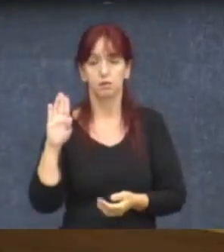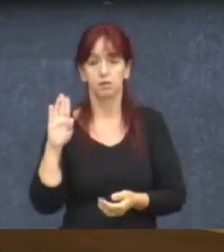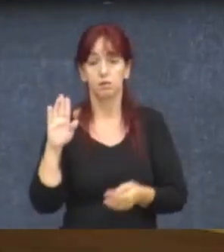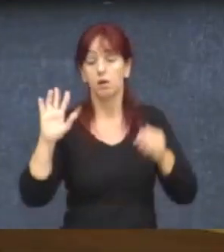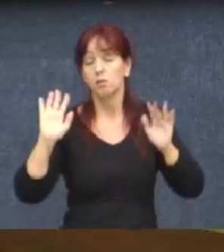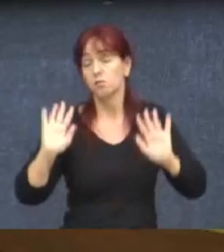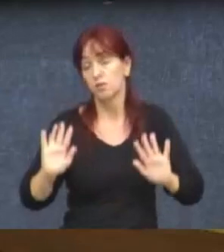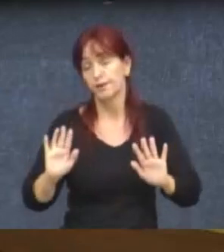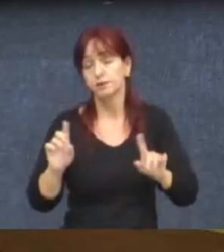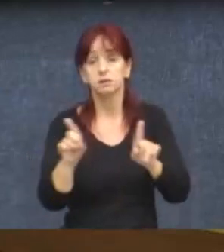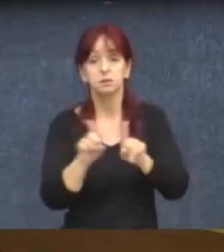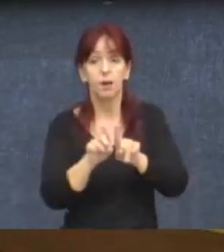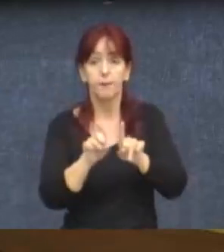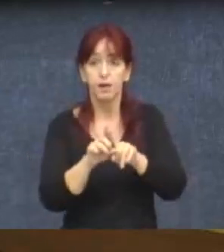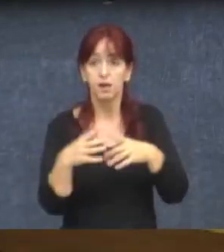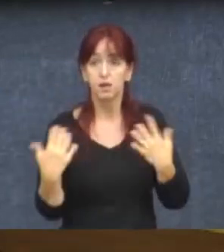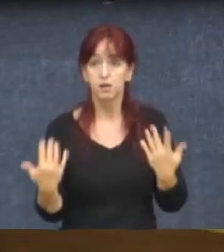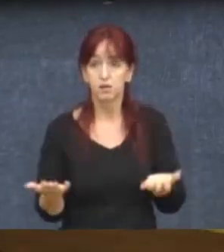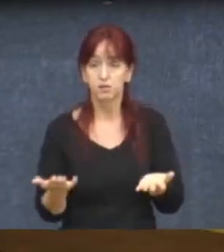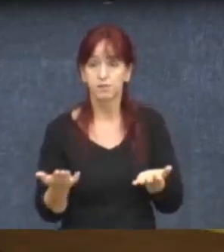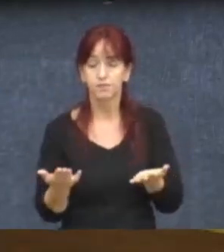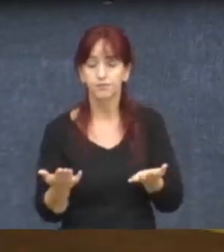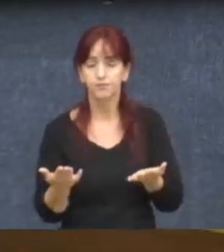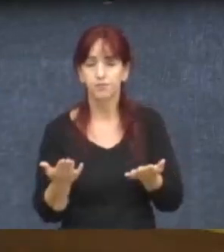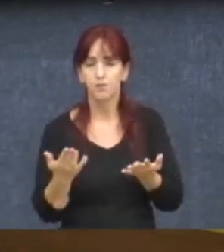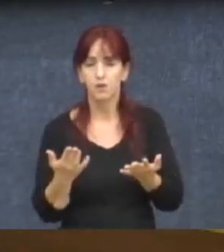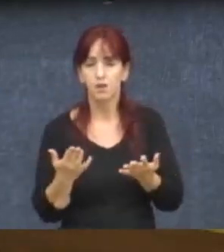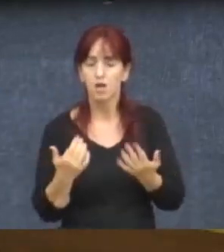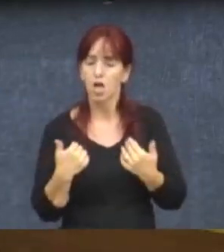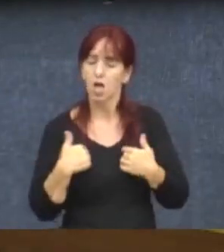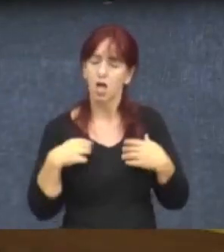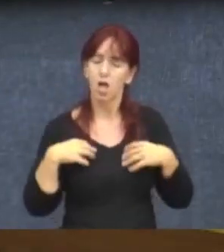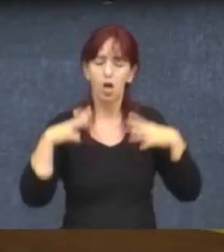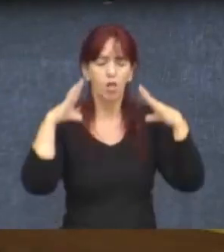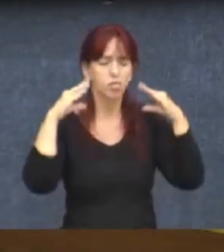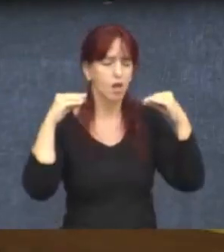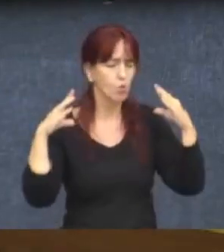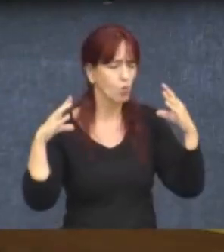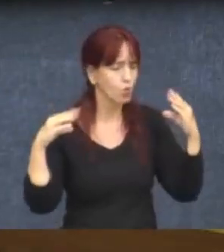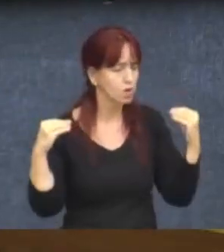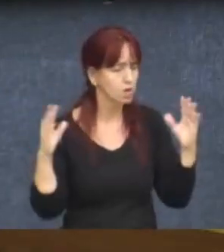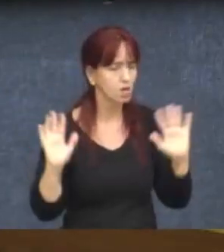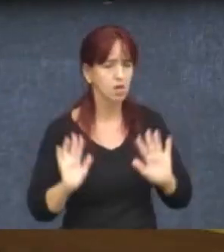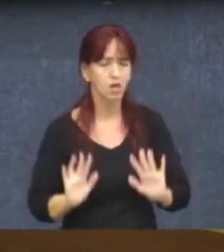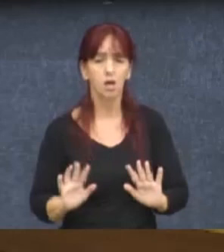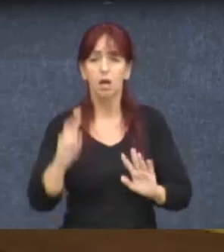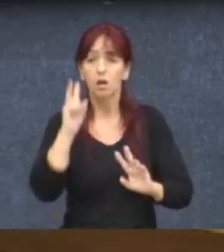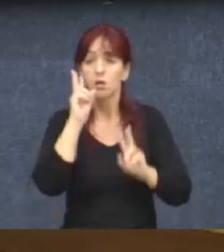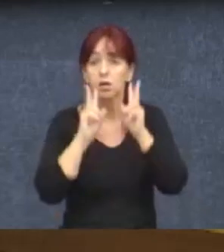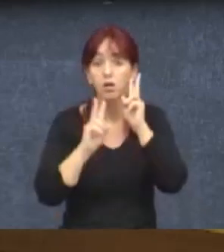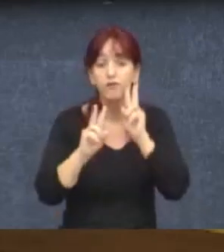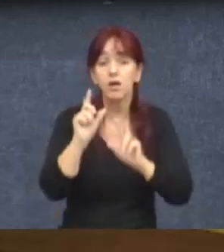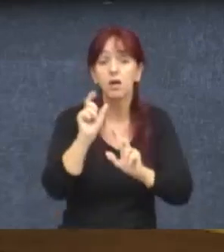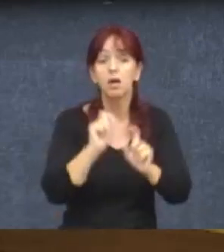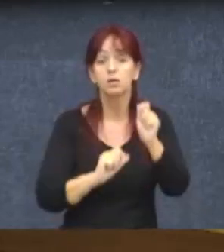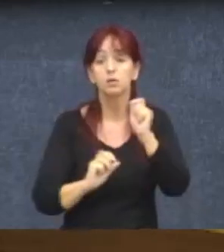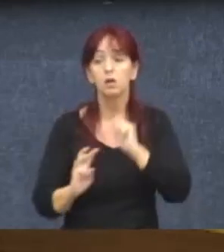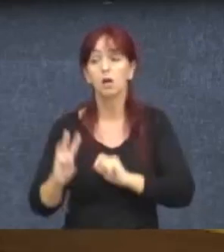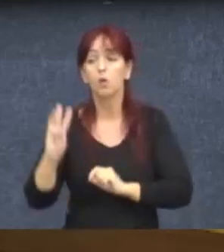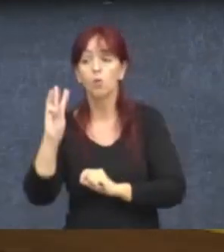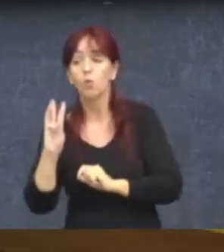é com muita tranquilidade e serenidade que vejo, caro vereador Wesley,